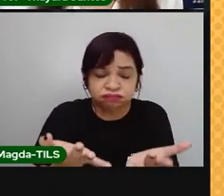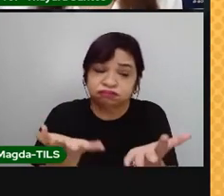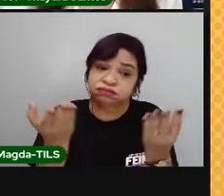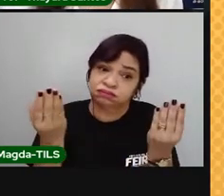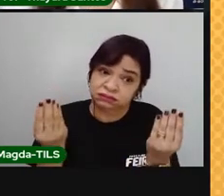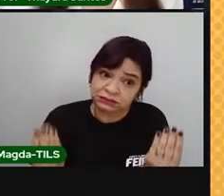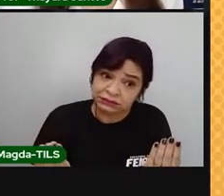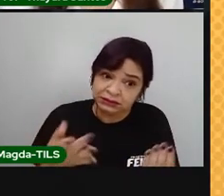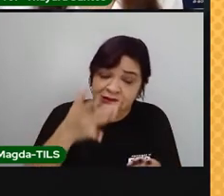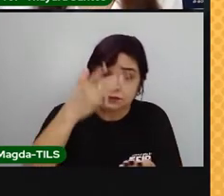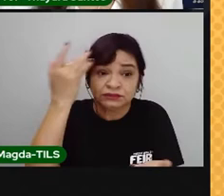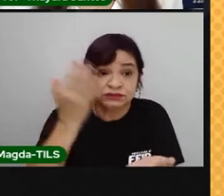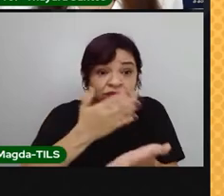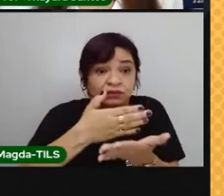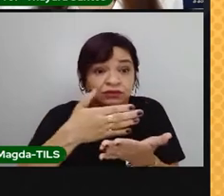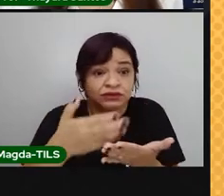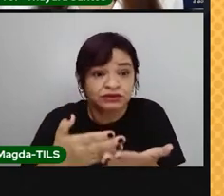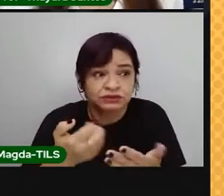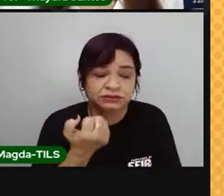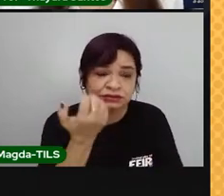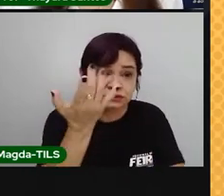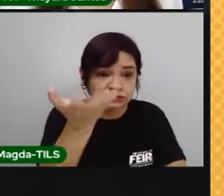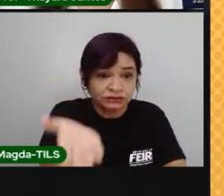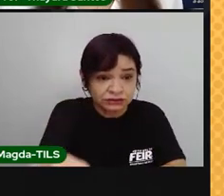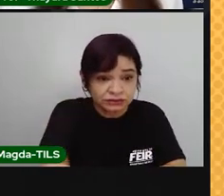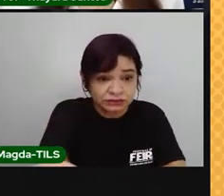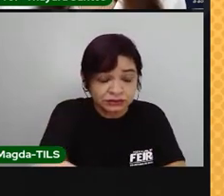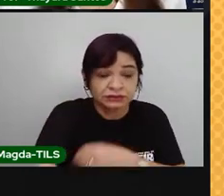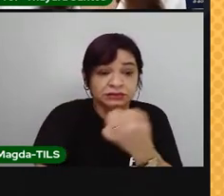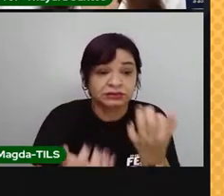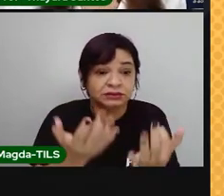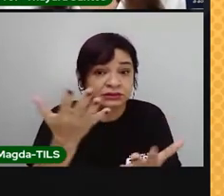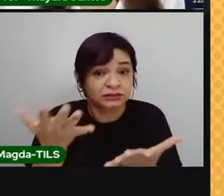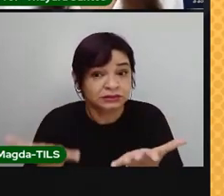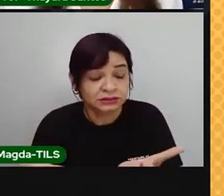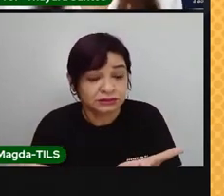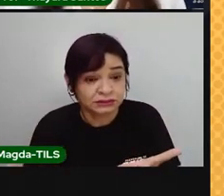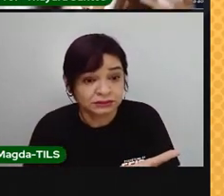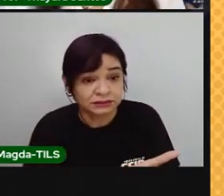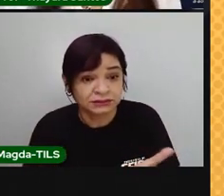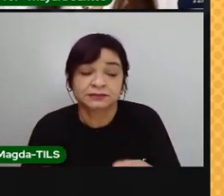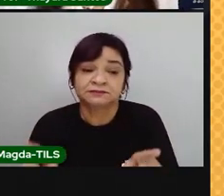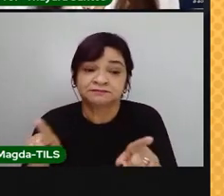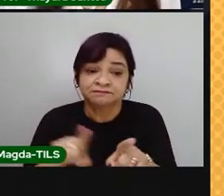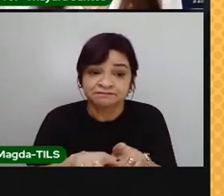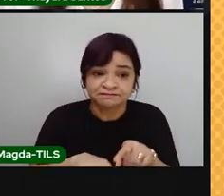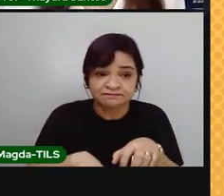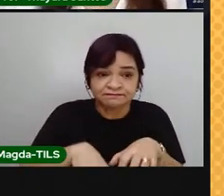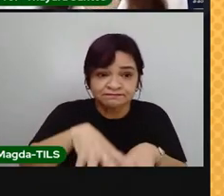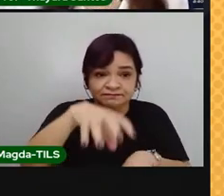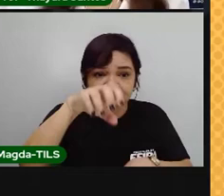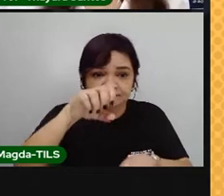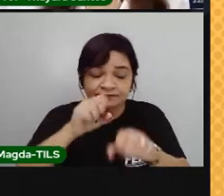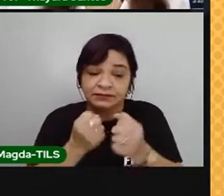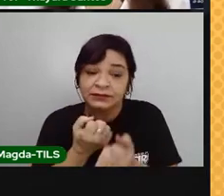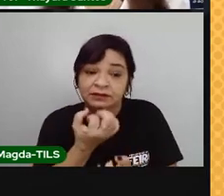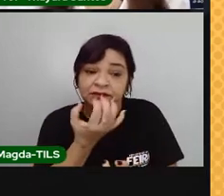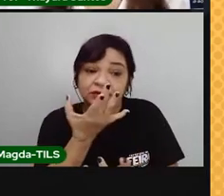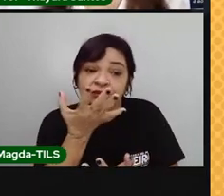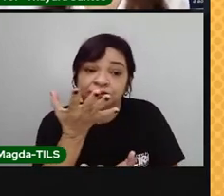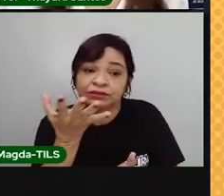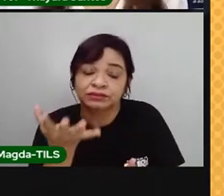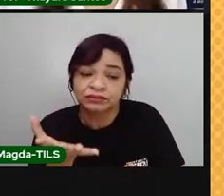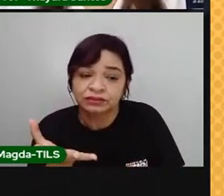fumaça que é rica nesse gás de efeito estufa, que acabam se acumulando e intensificando esse efeito.